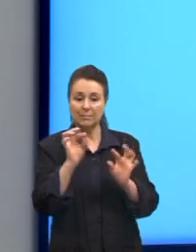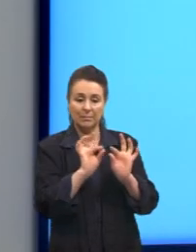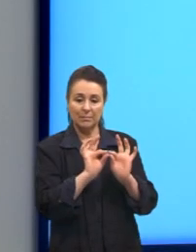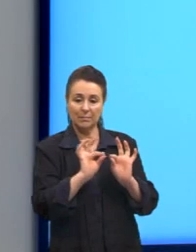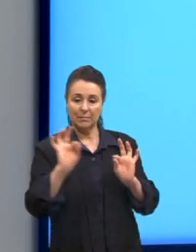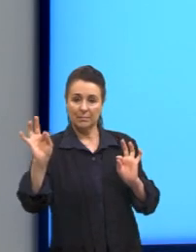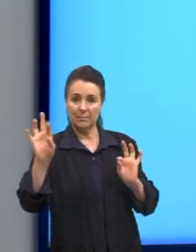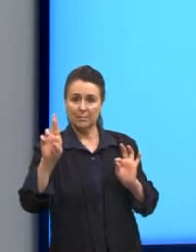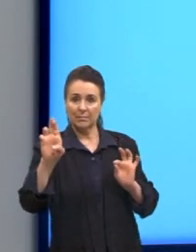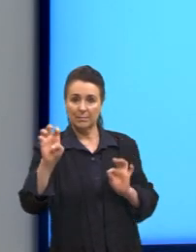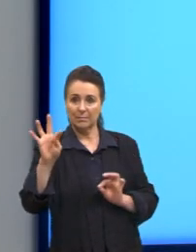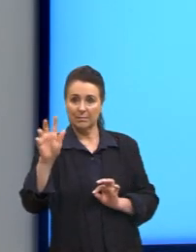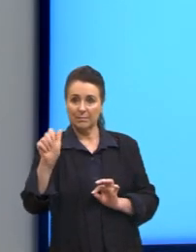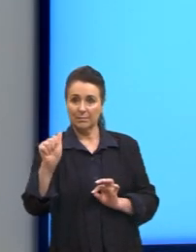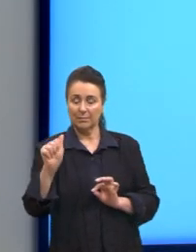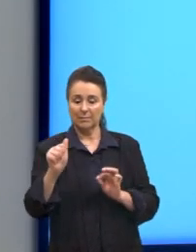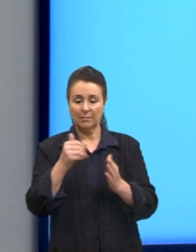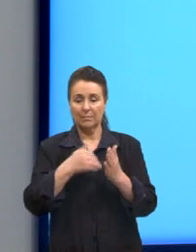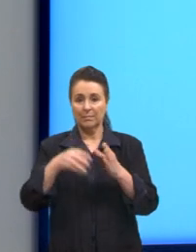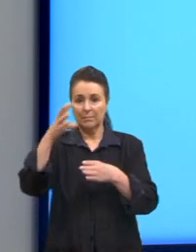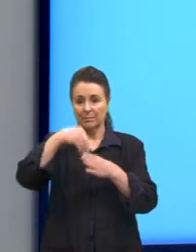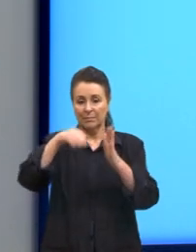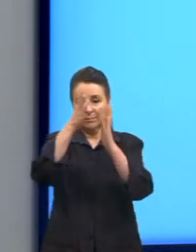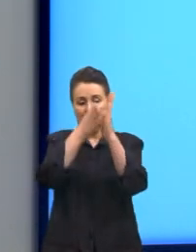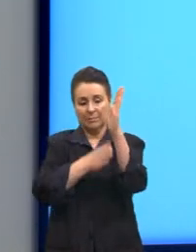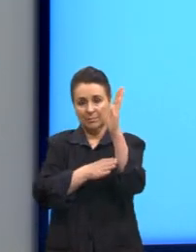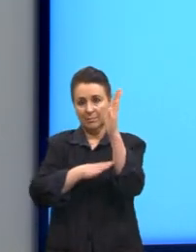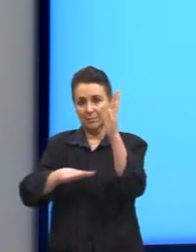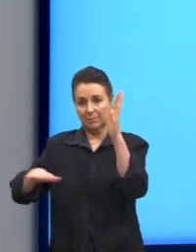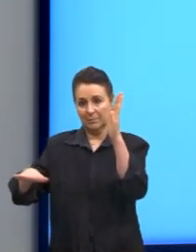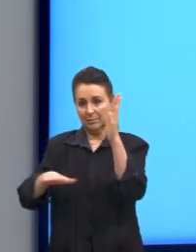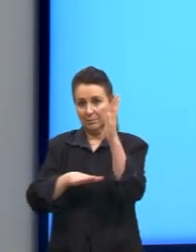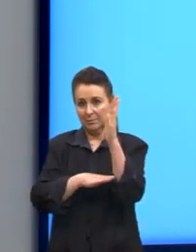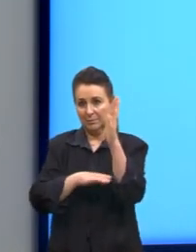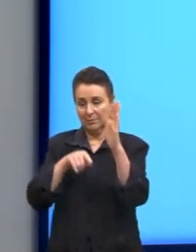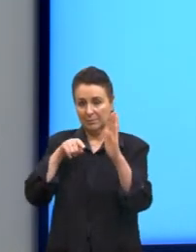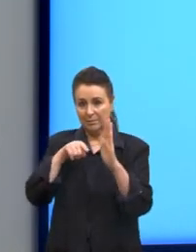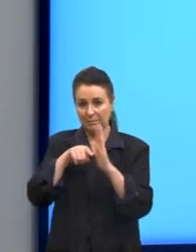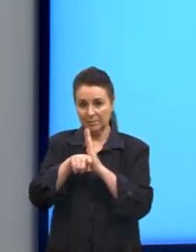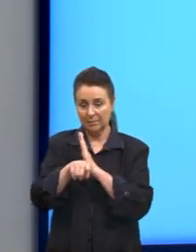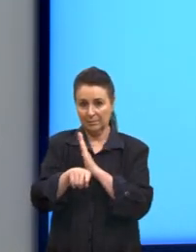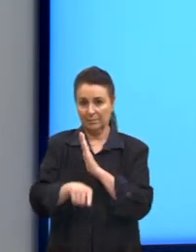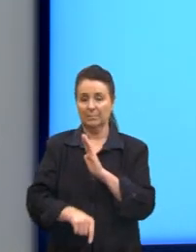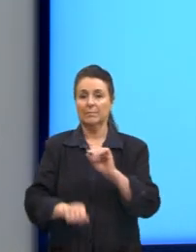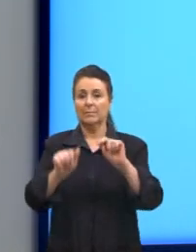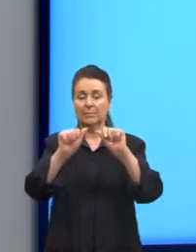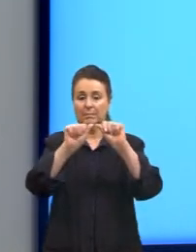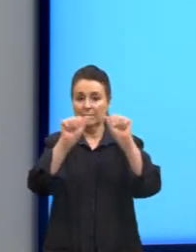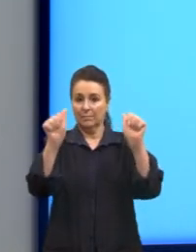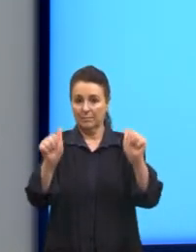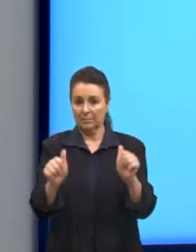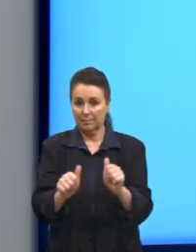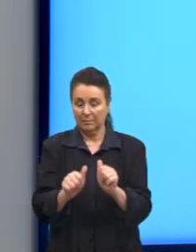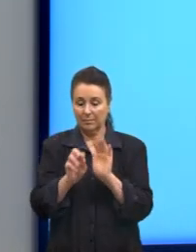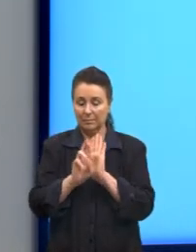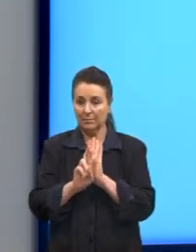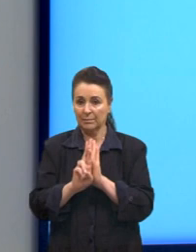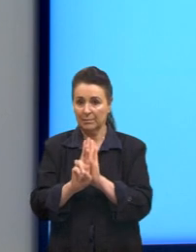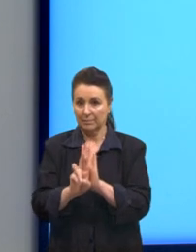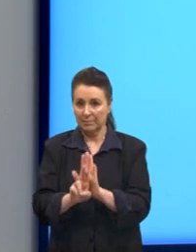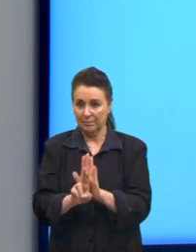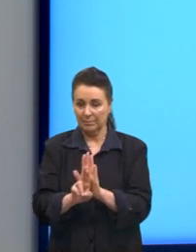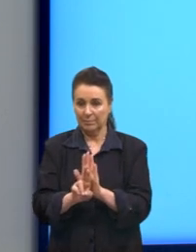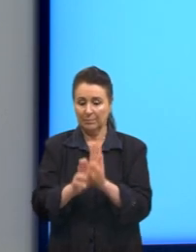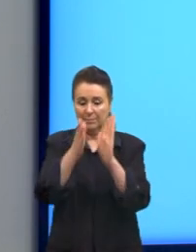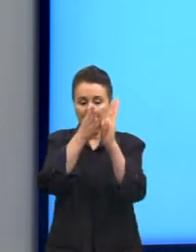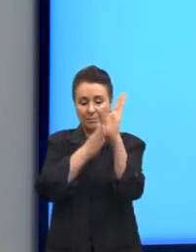no plano cartesiano. A nossa questão diz o seguinte. Na figura, estão representadas, em um